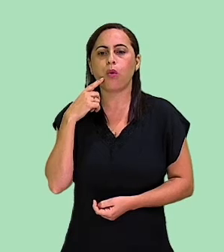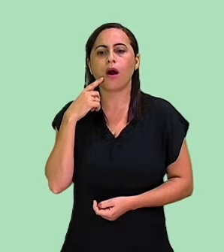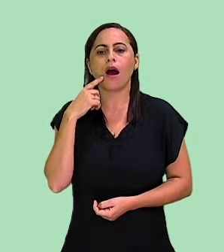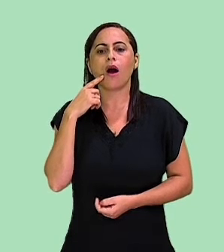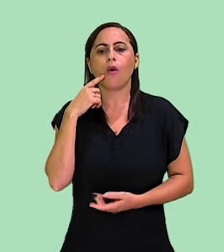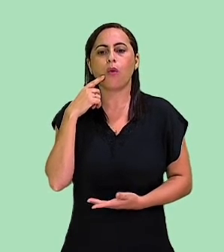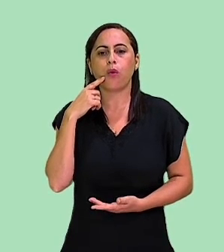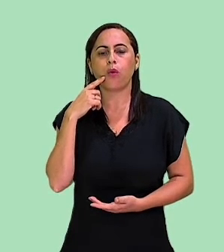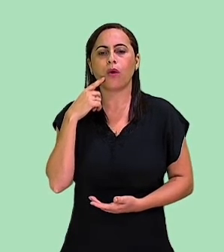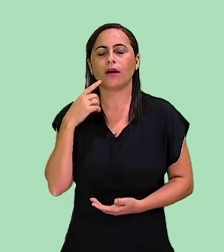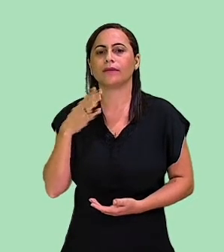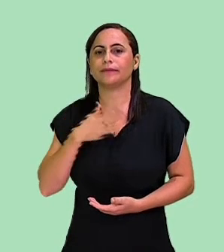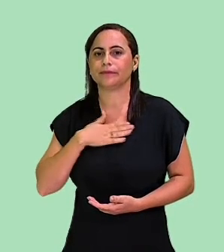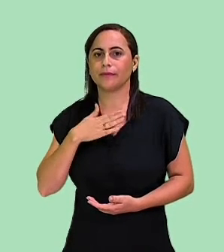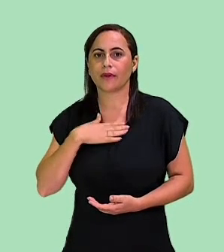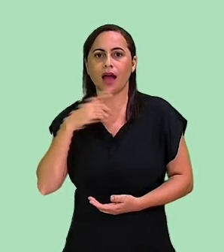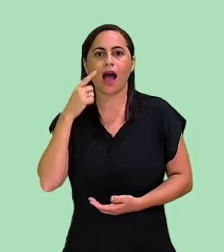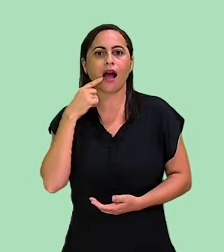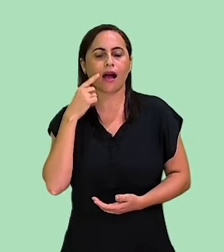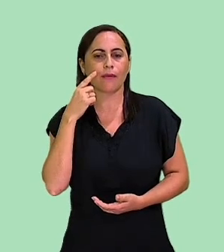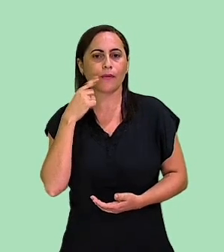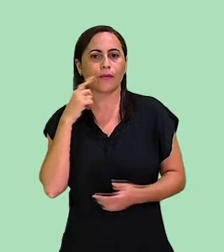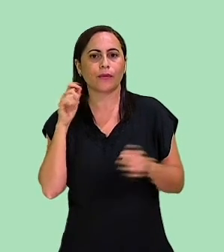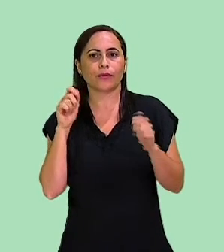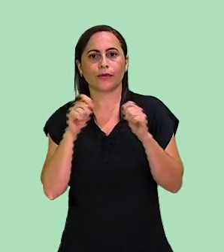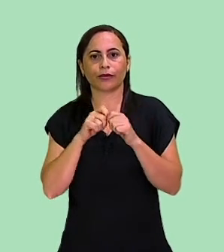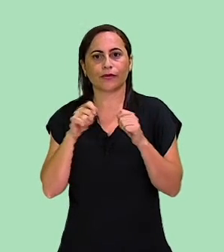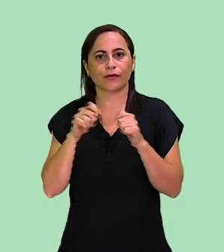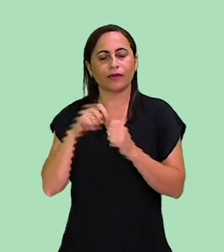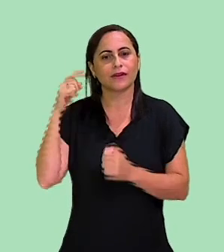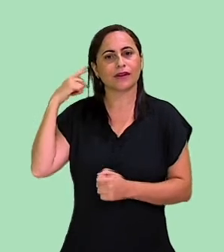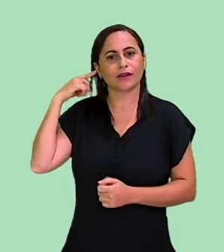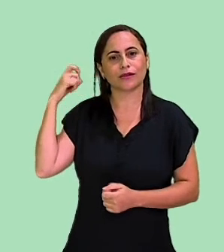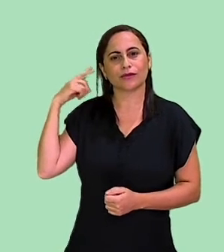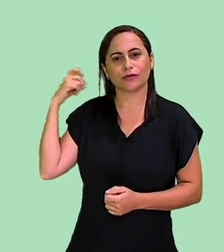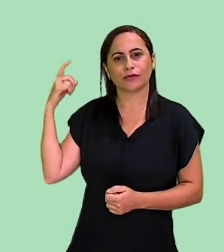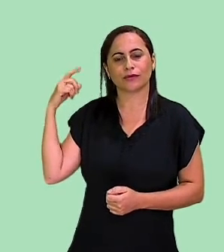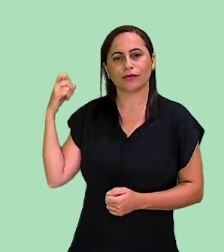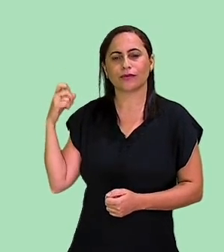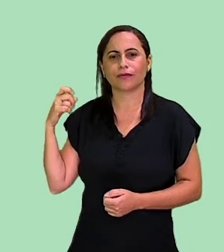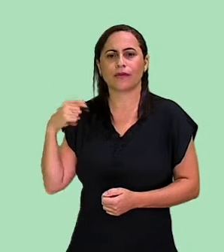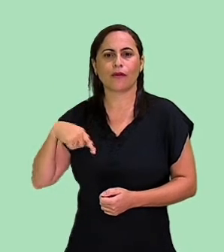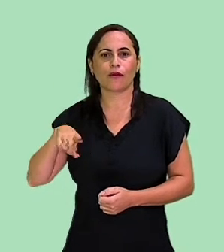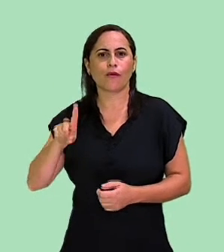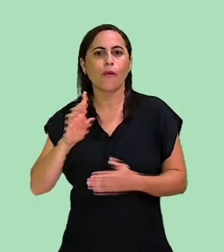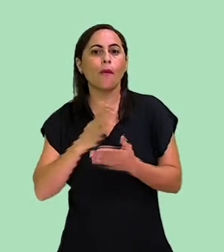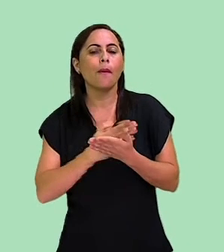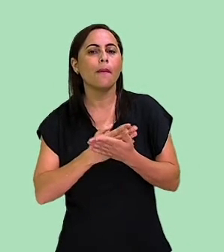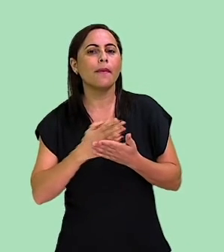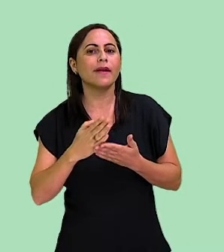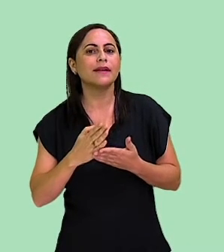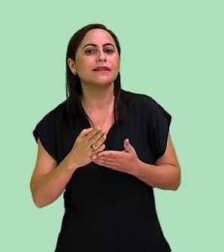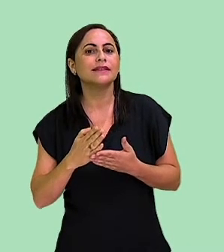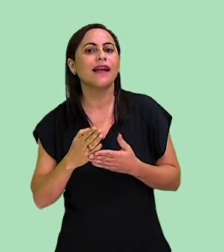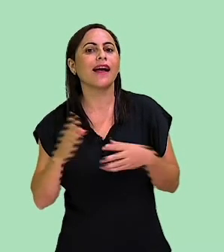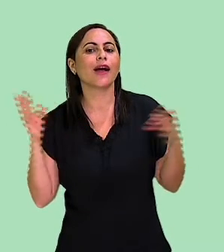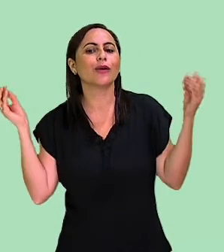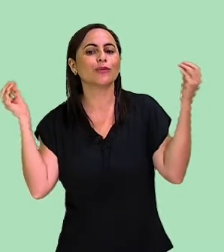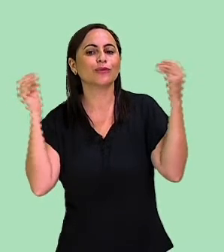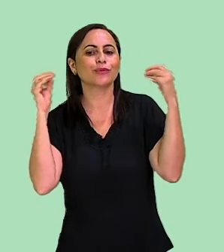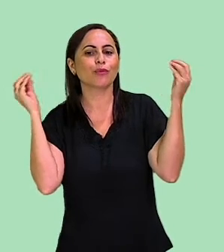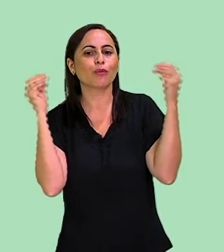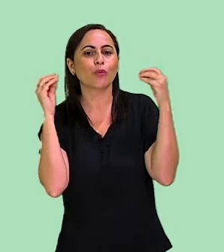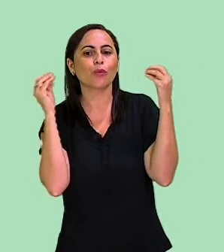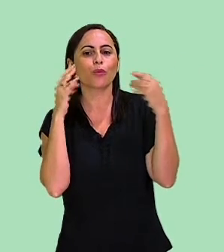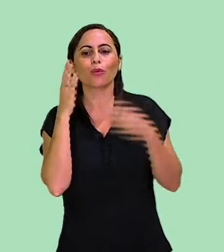Com a minha boca vou fazendo sons. Vou começar com beijinho.